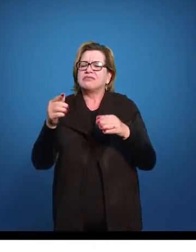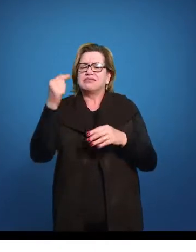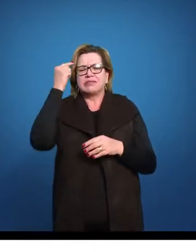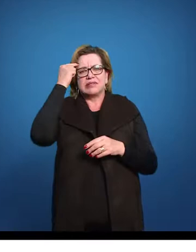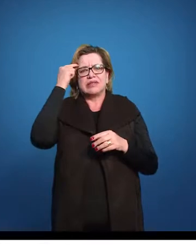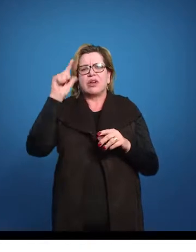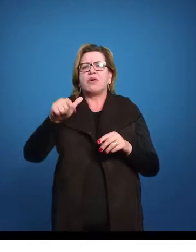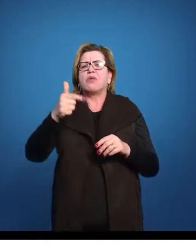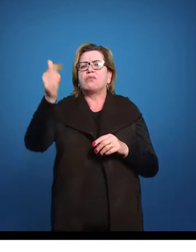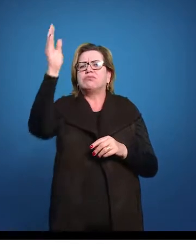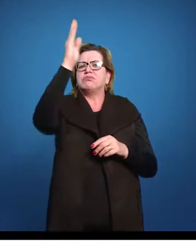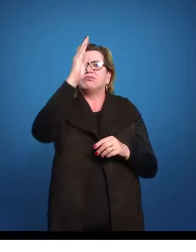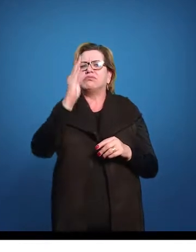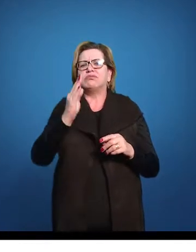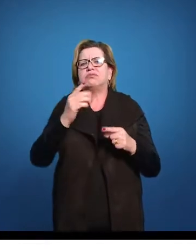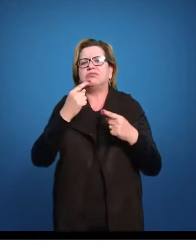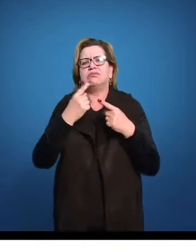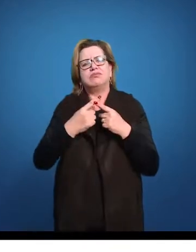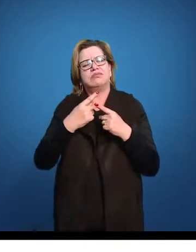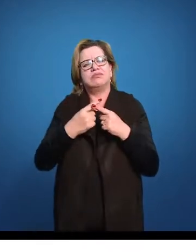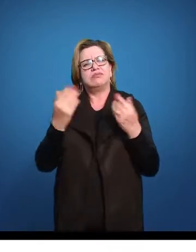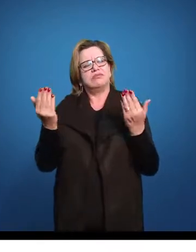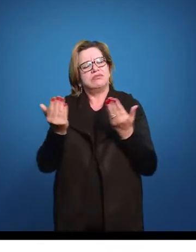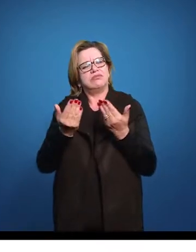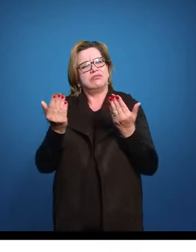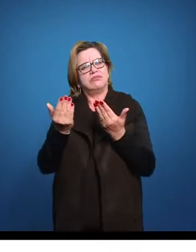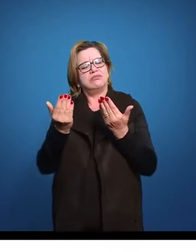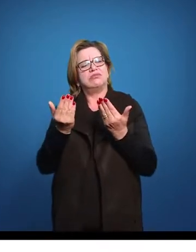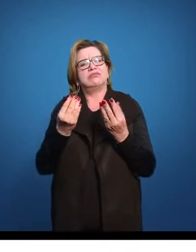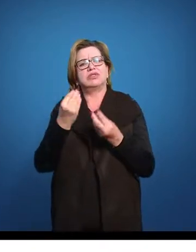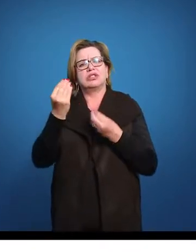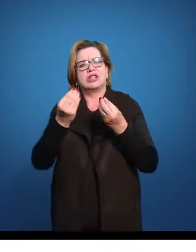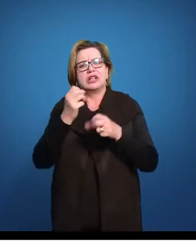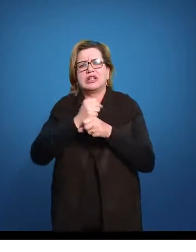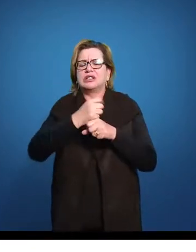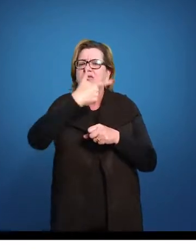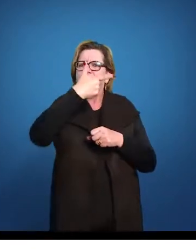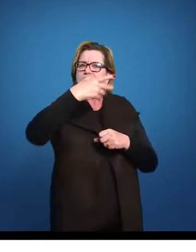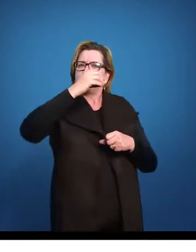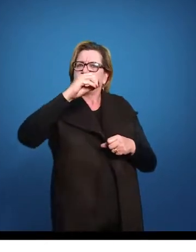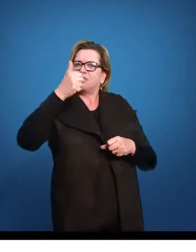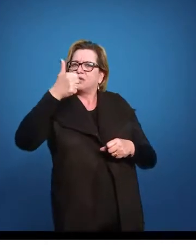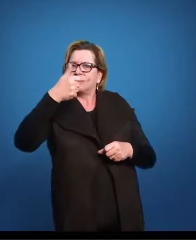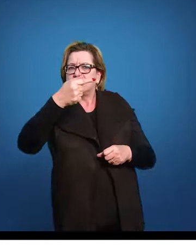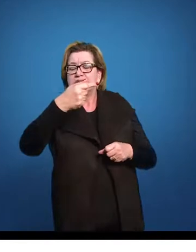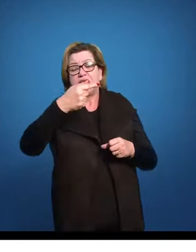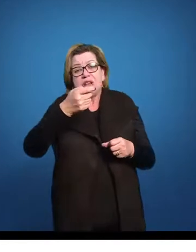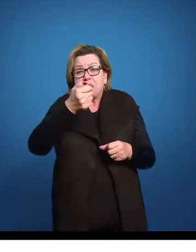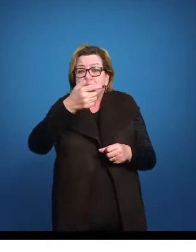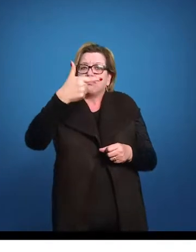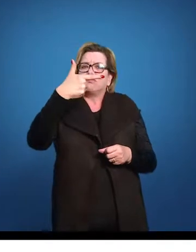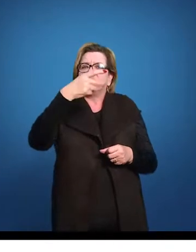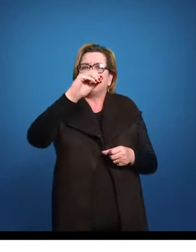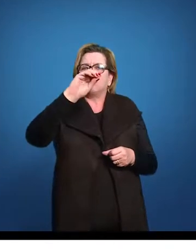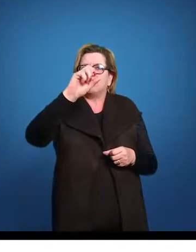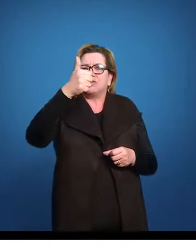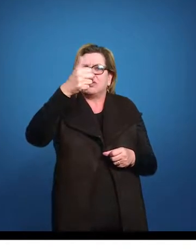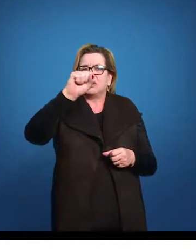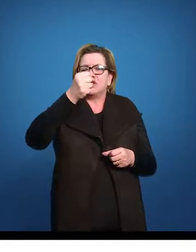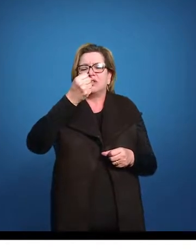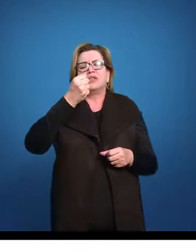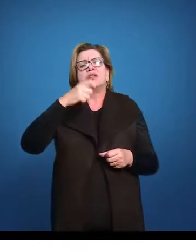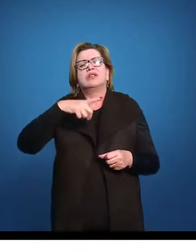esse outro Brasil e pensar em porquê que hoje, em 2017, 2018, a gente ainda tem alguns